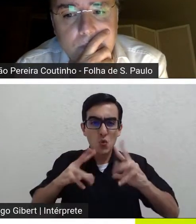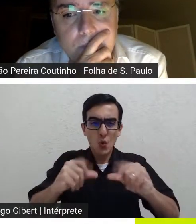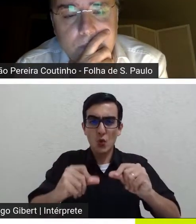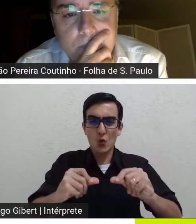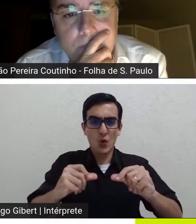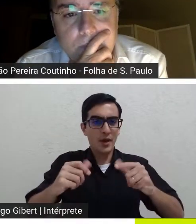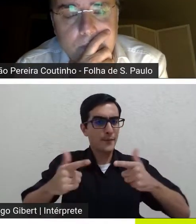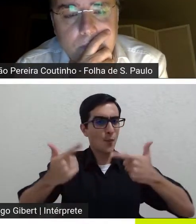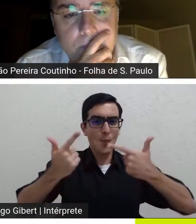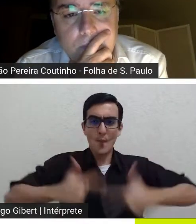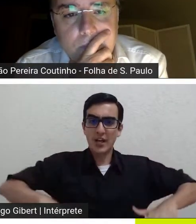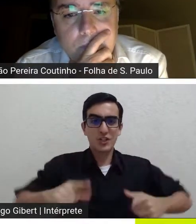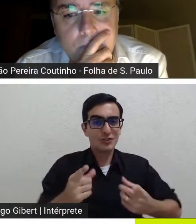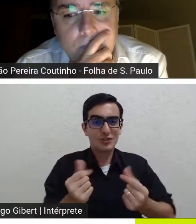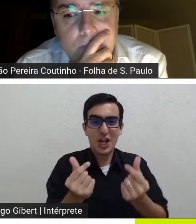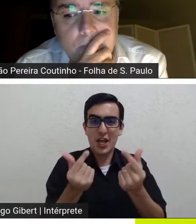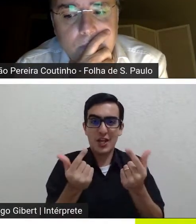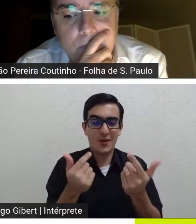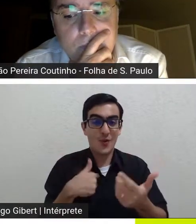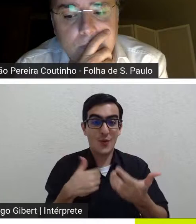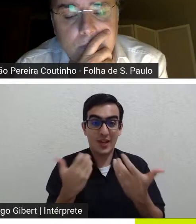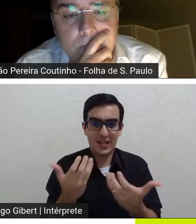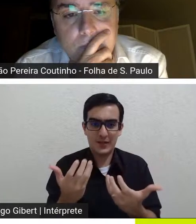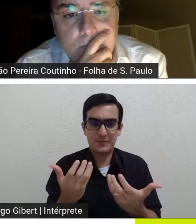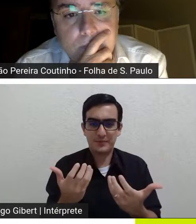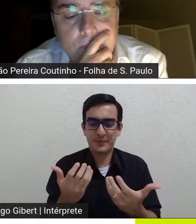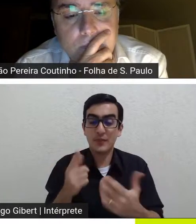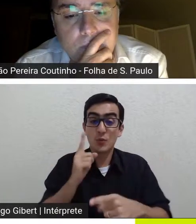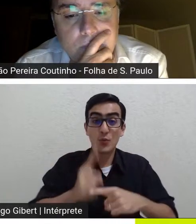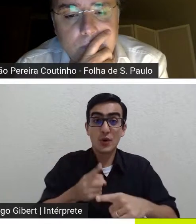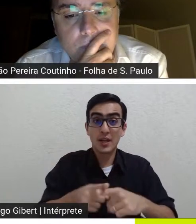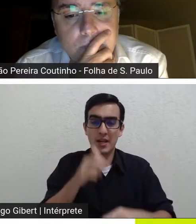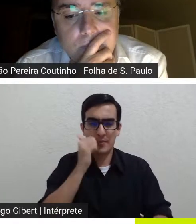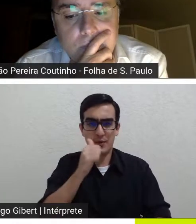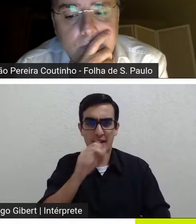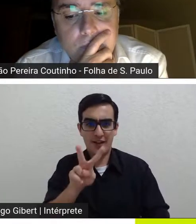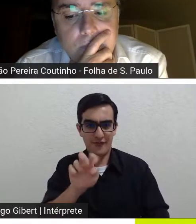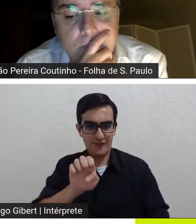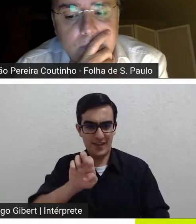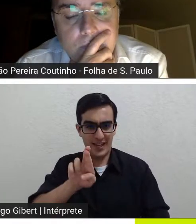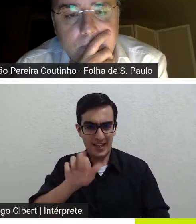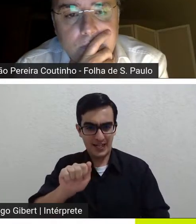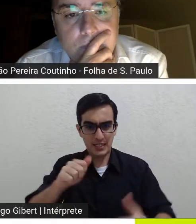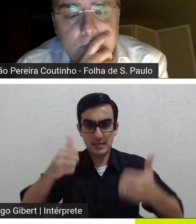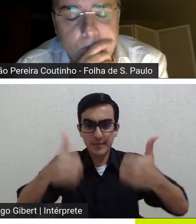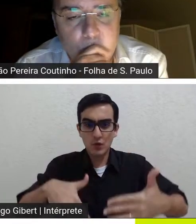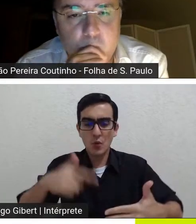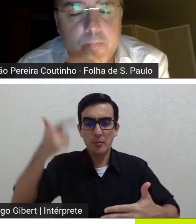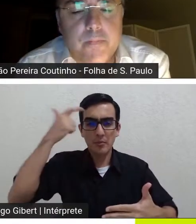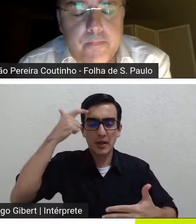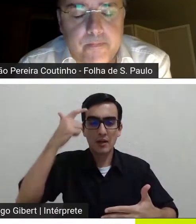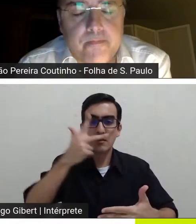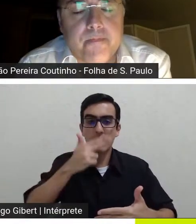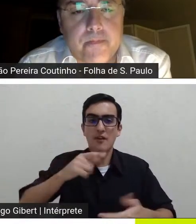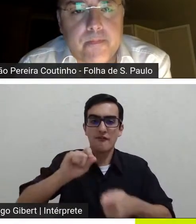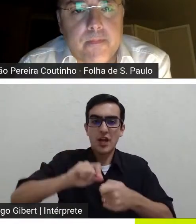aqui no filme quando a Vera traz a questão da compulsão a repetição né da compulsão de morte